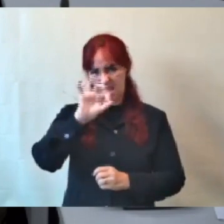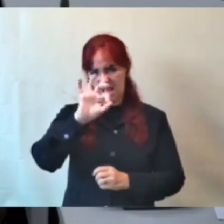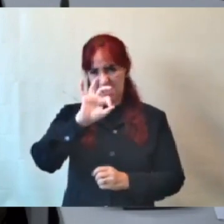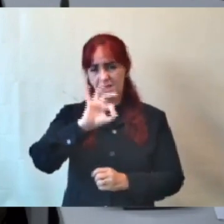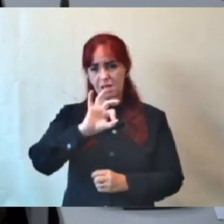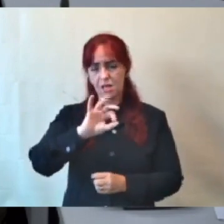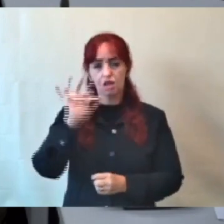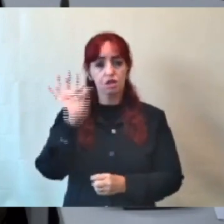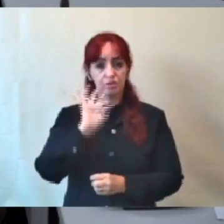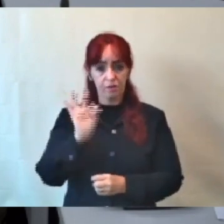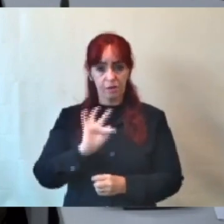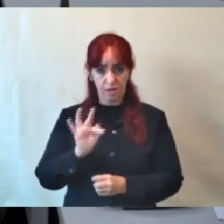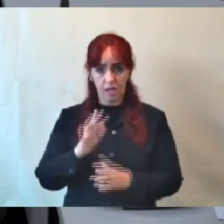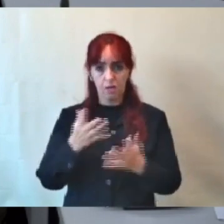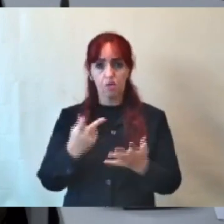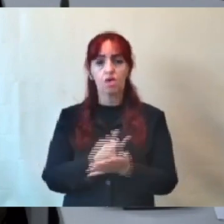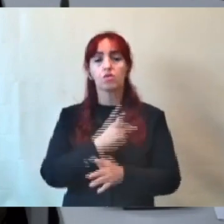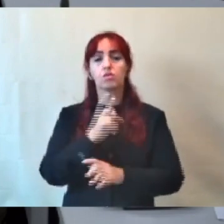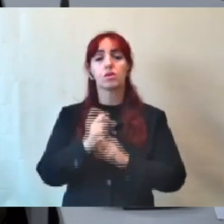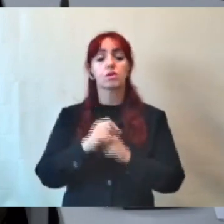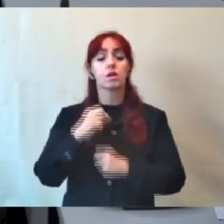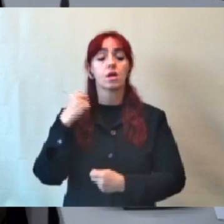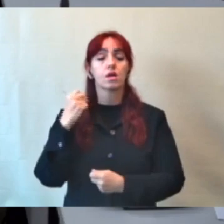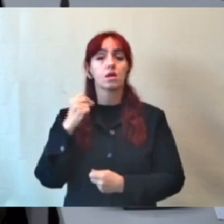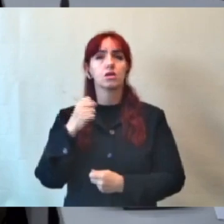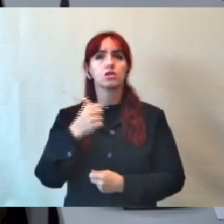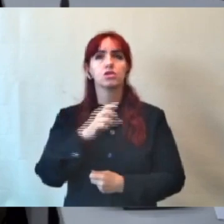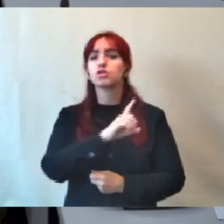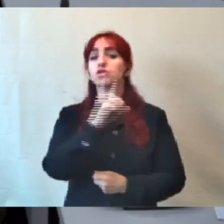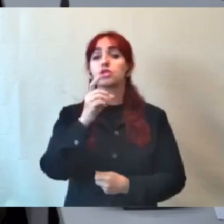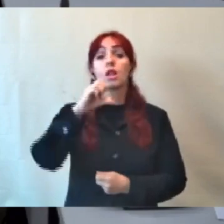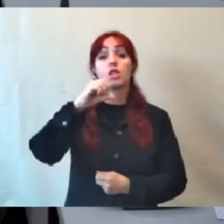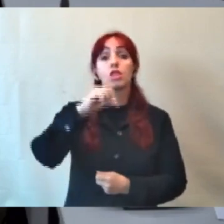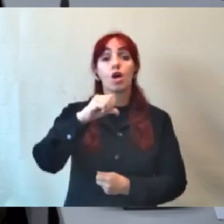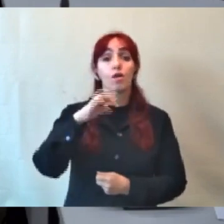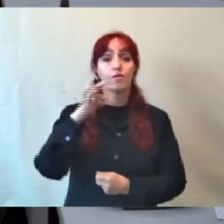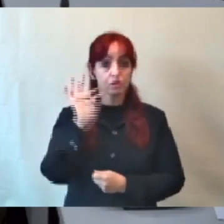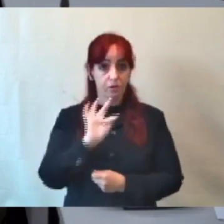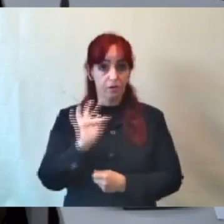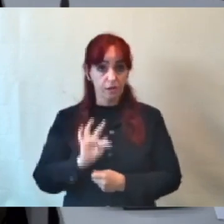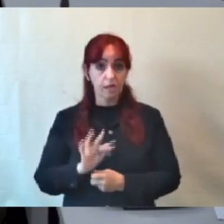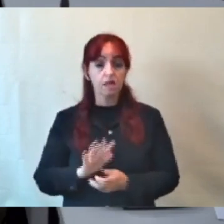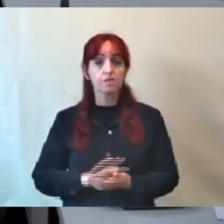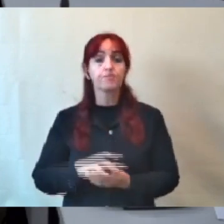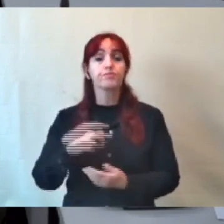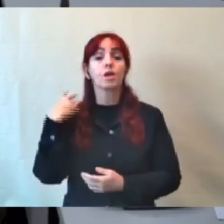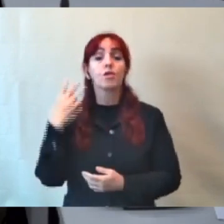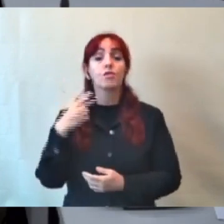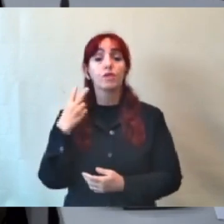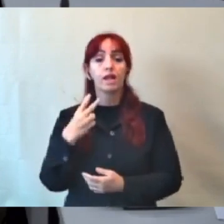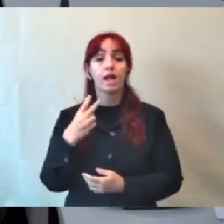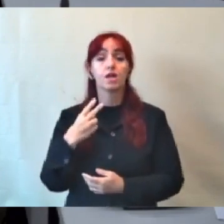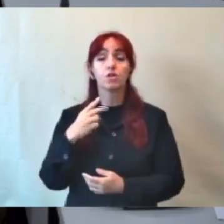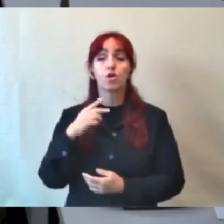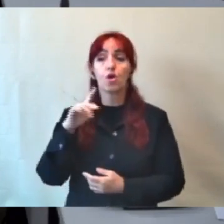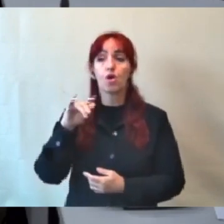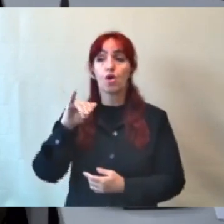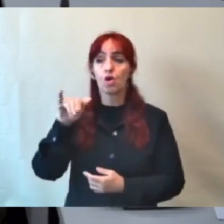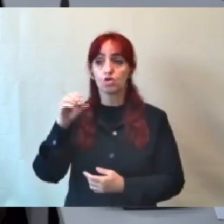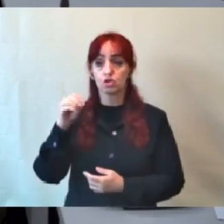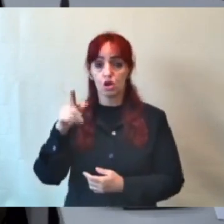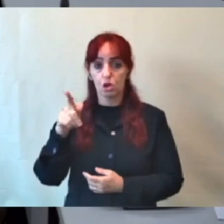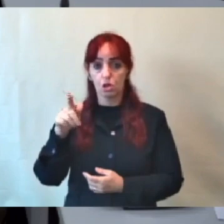o vereador, na verdade dia 9 de fevereiro, o vereador Jorge Santos e o vereador Gilson sugeriram que fosse convocação e a gente deliberou a